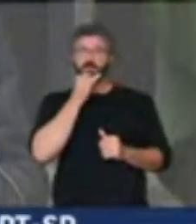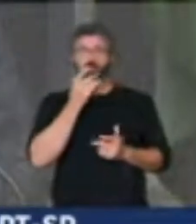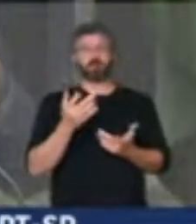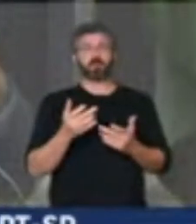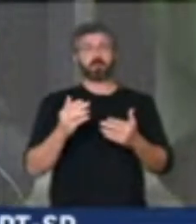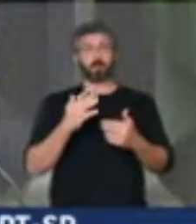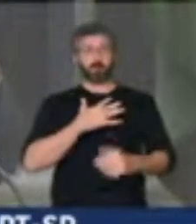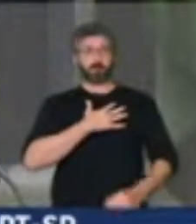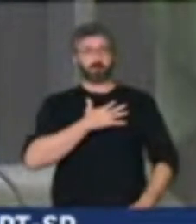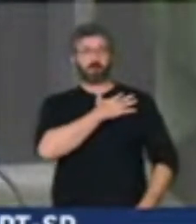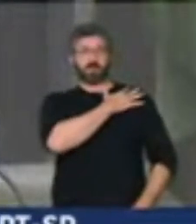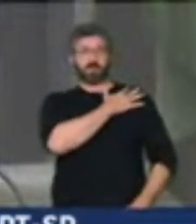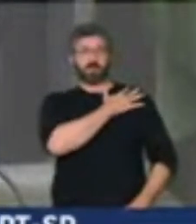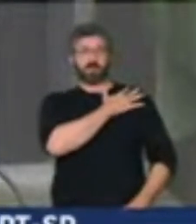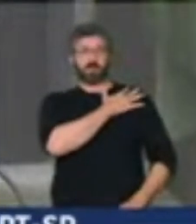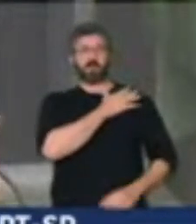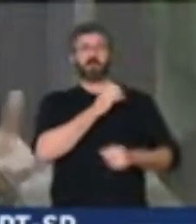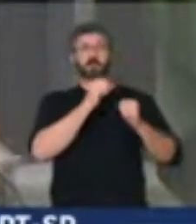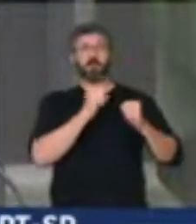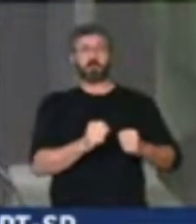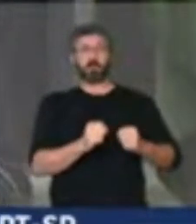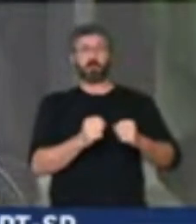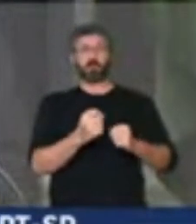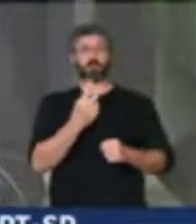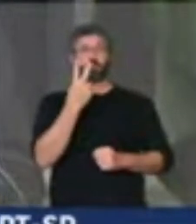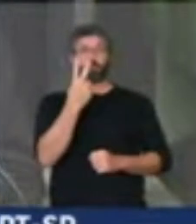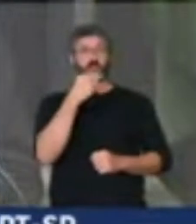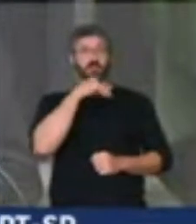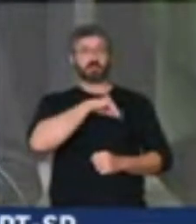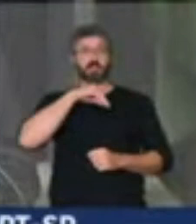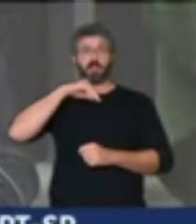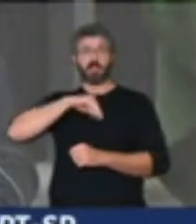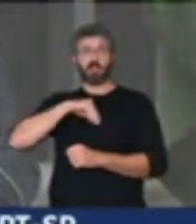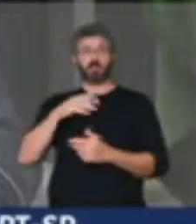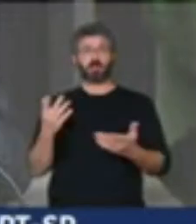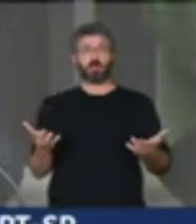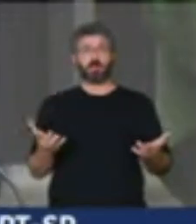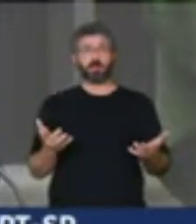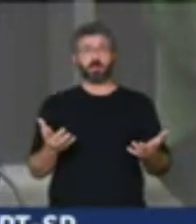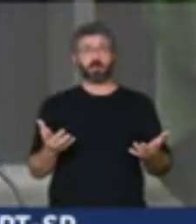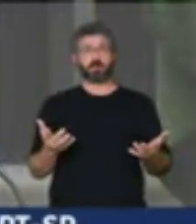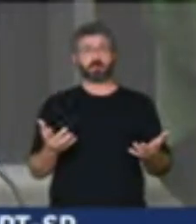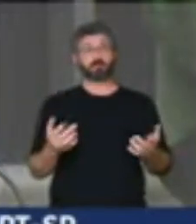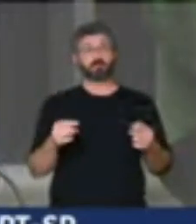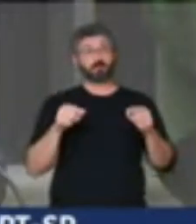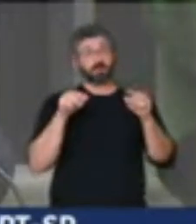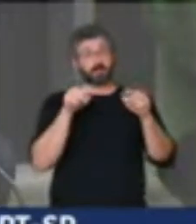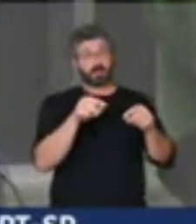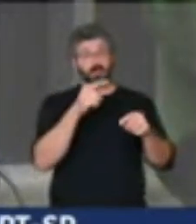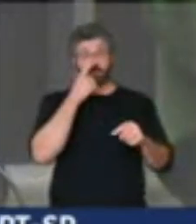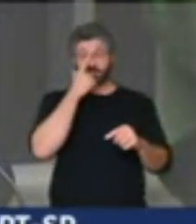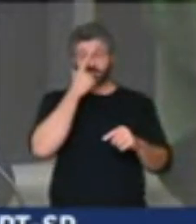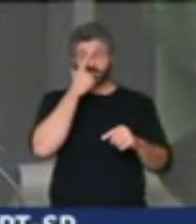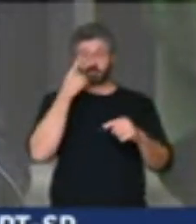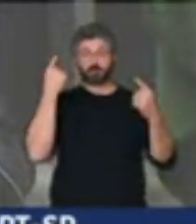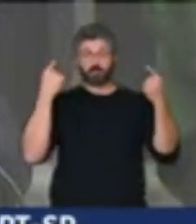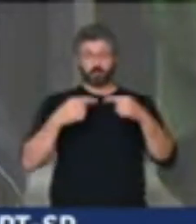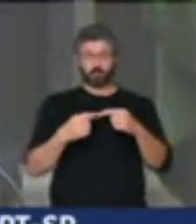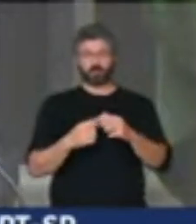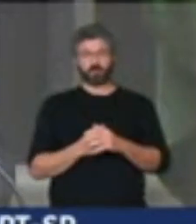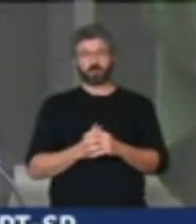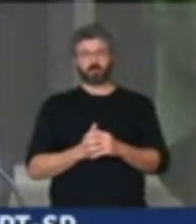militares possam ganhar dois salários. É por isso que nós somos contrários.